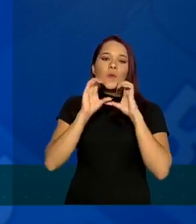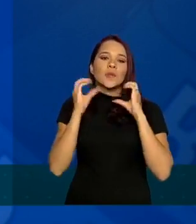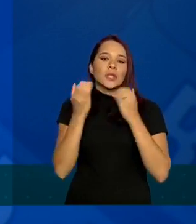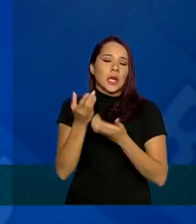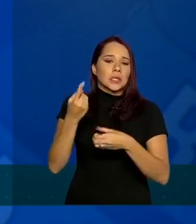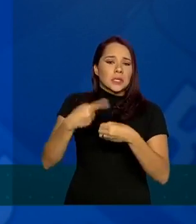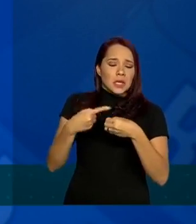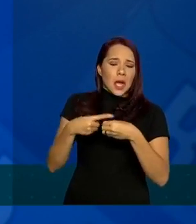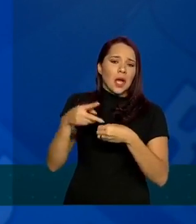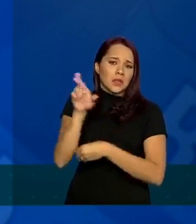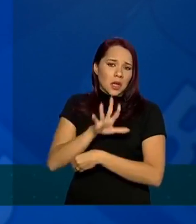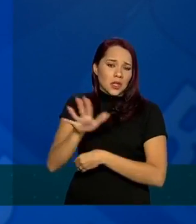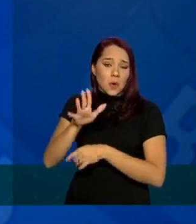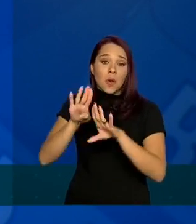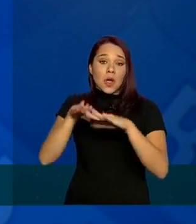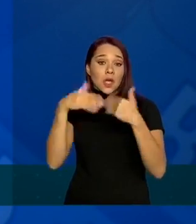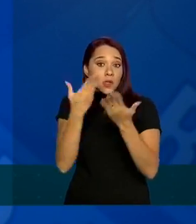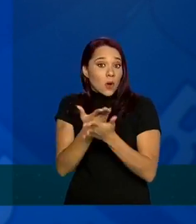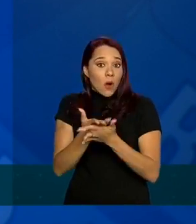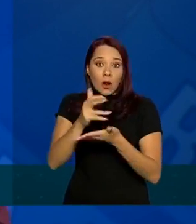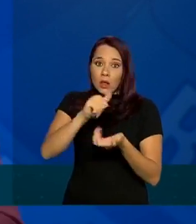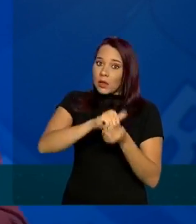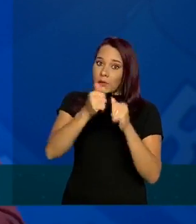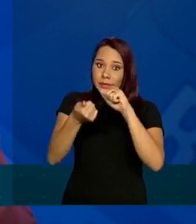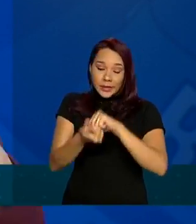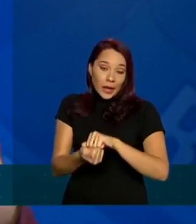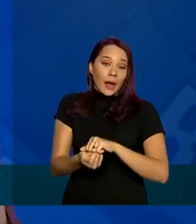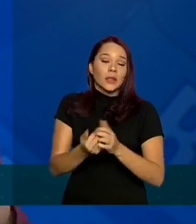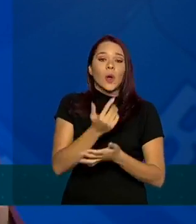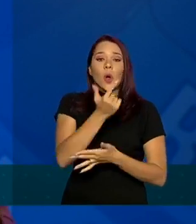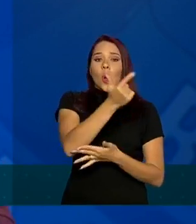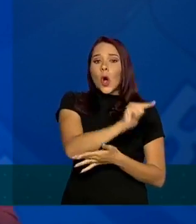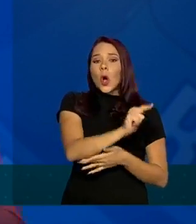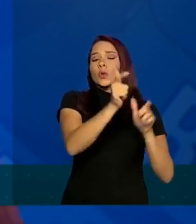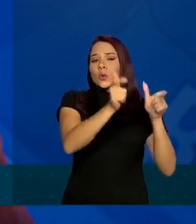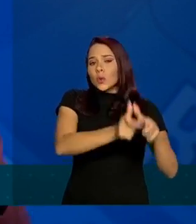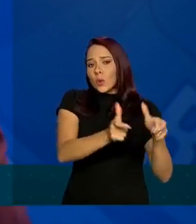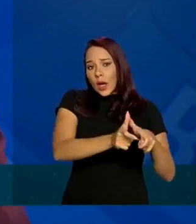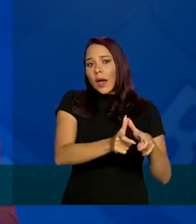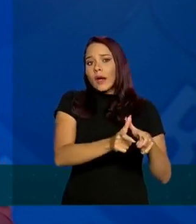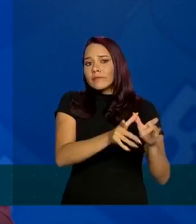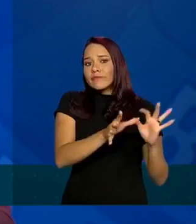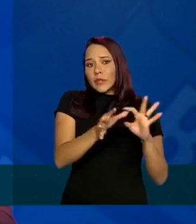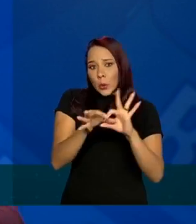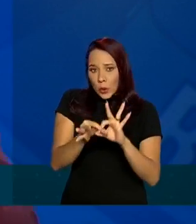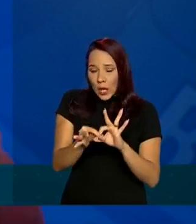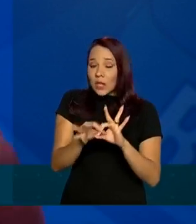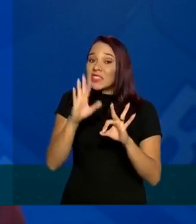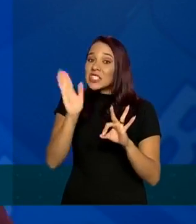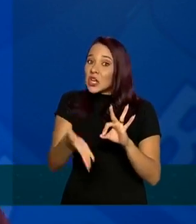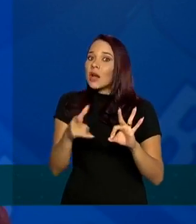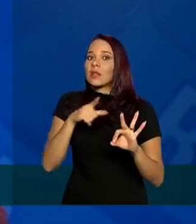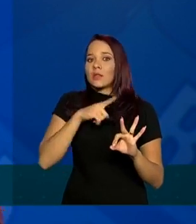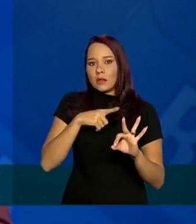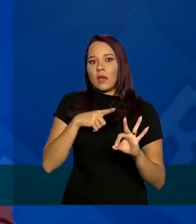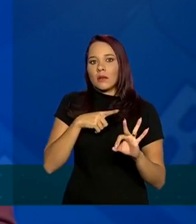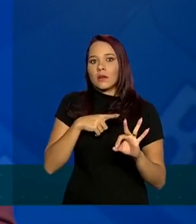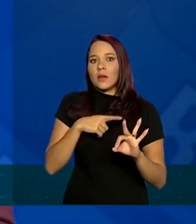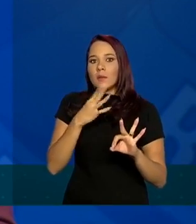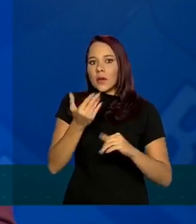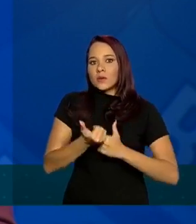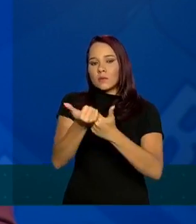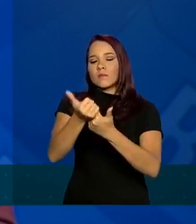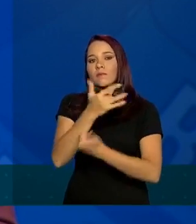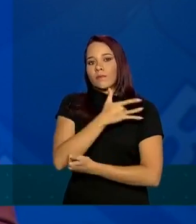da região uma escola que foi adaptada um outro equipamento social vinculado a uma OBS que já existe para ter o suporte do